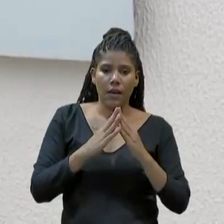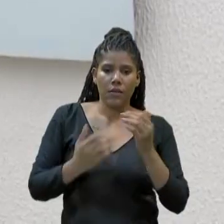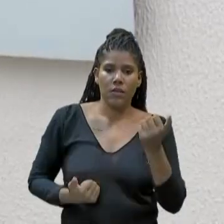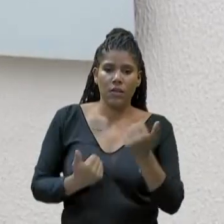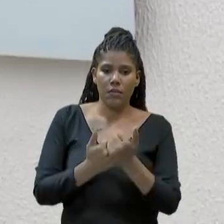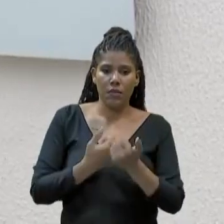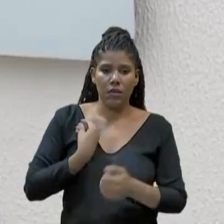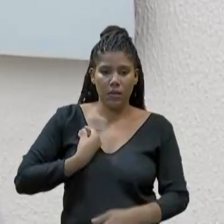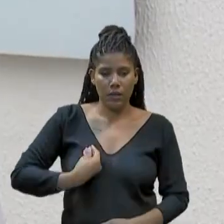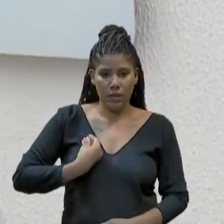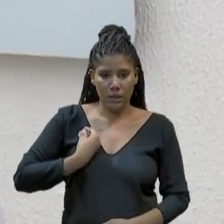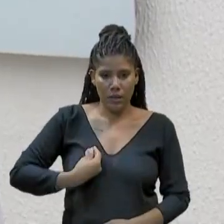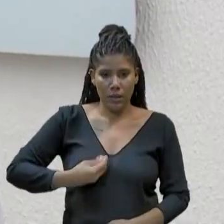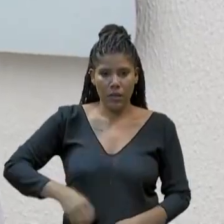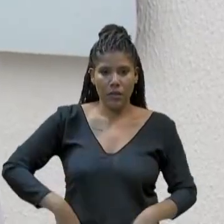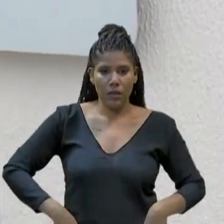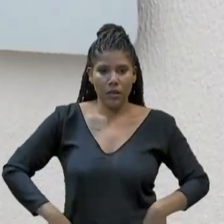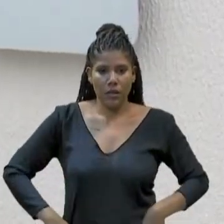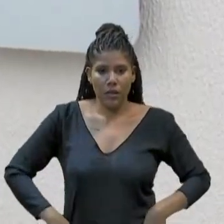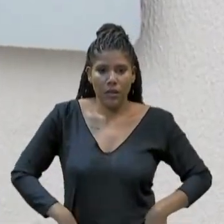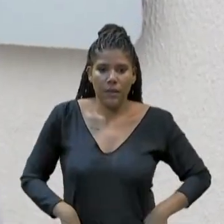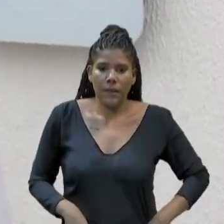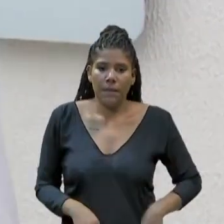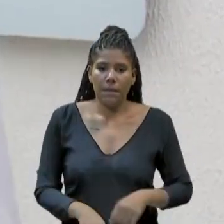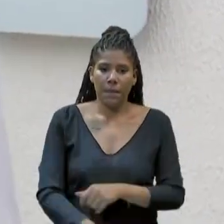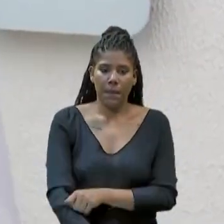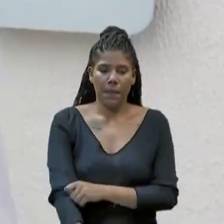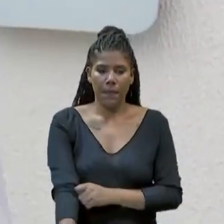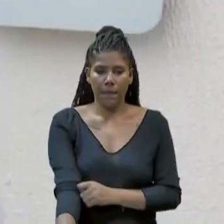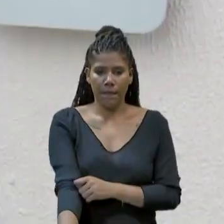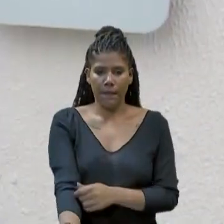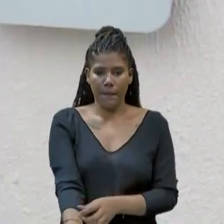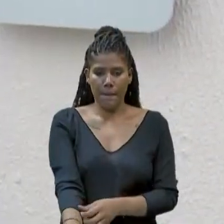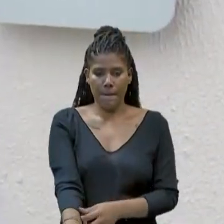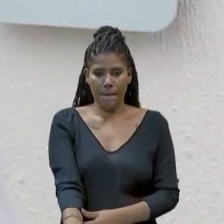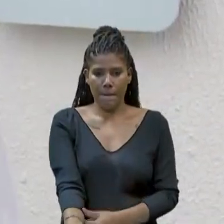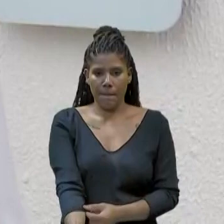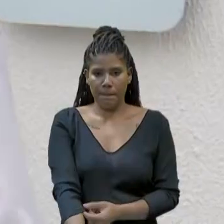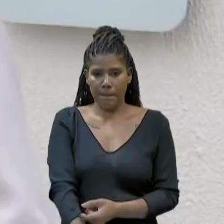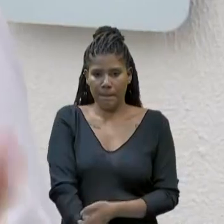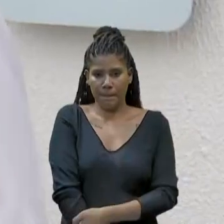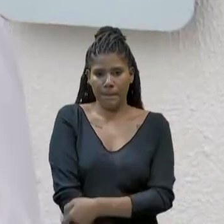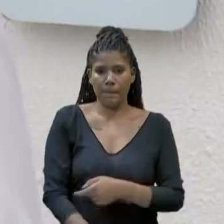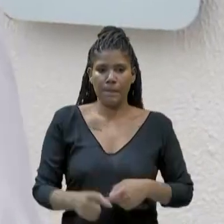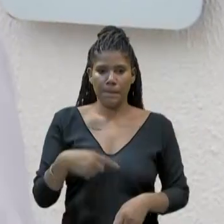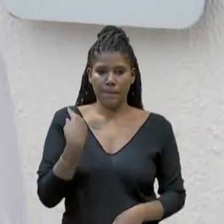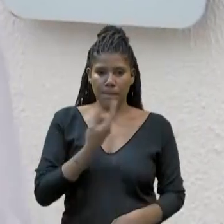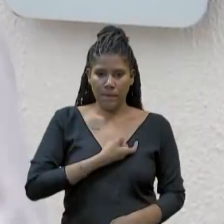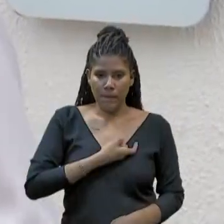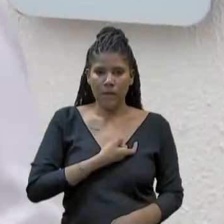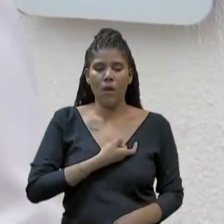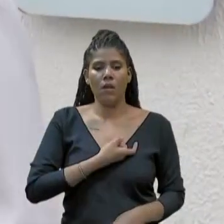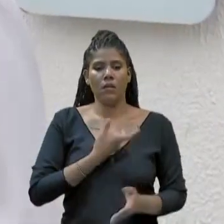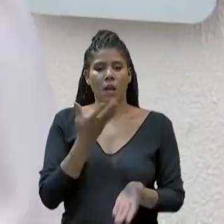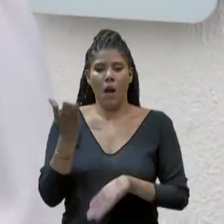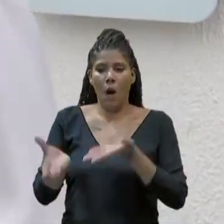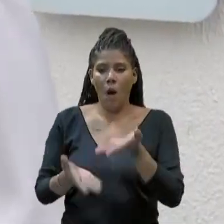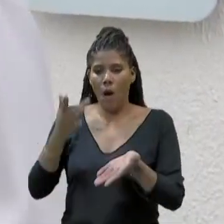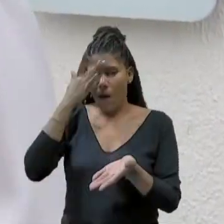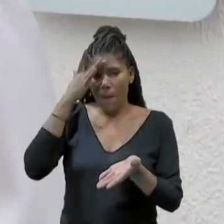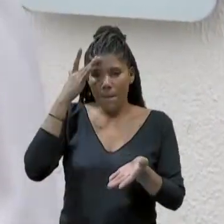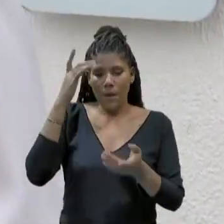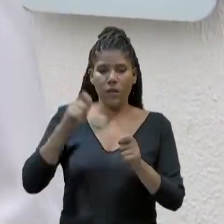Associação Nossa Casa é a manutenção dessa Casa de Apoio, onde a gente acolhe esse paciente durante esse tempo, que ele está em rádio e